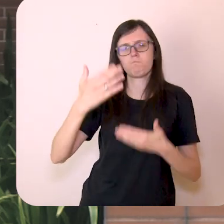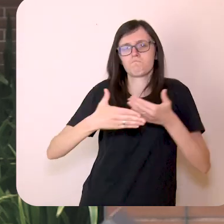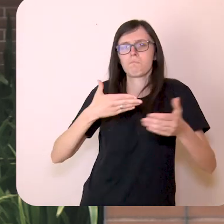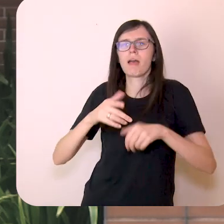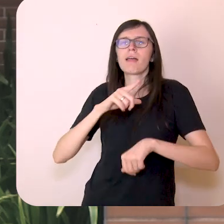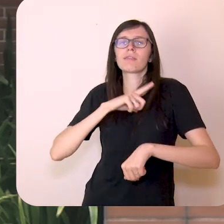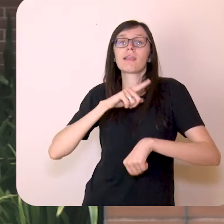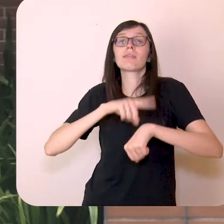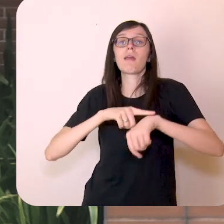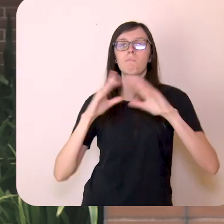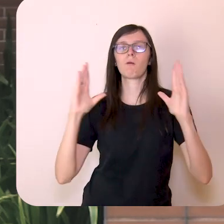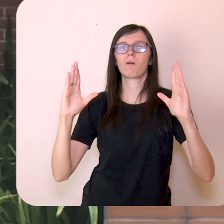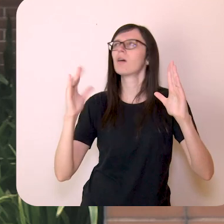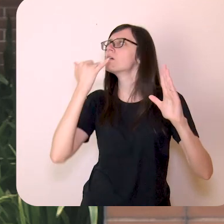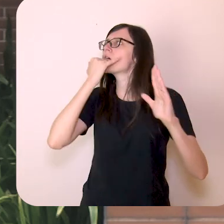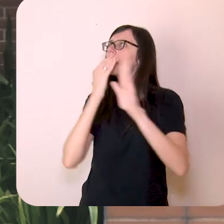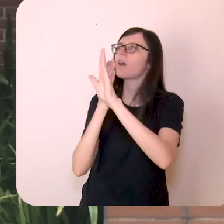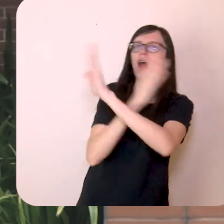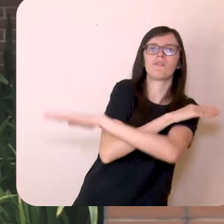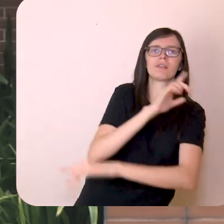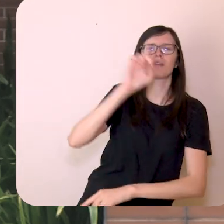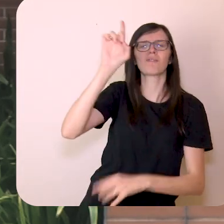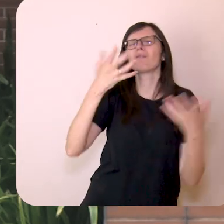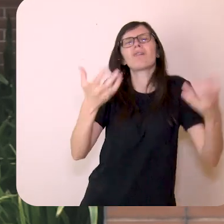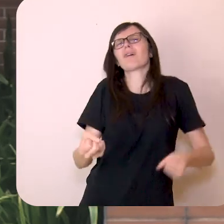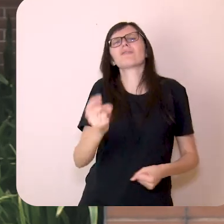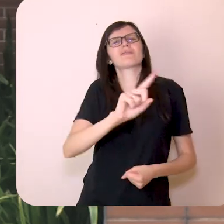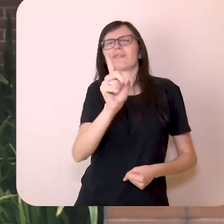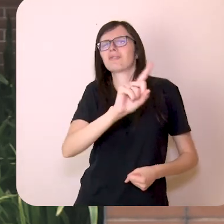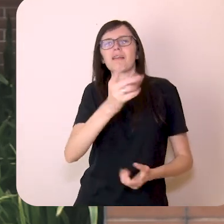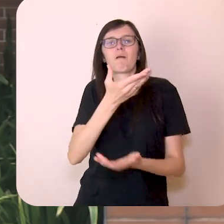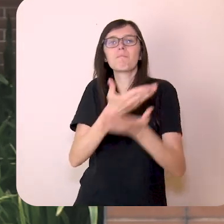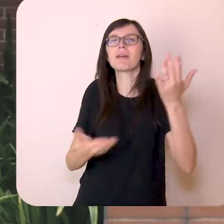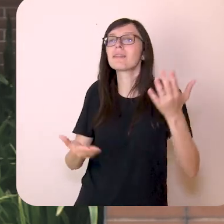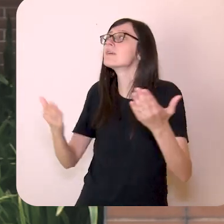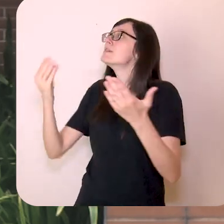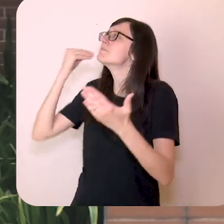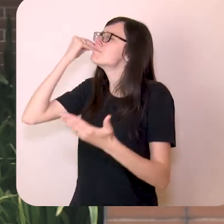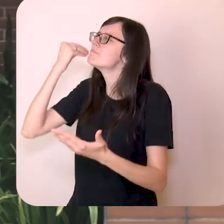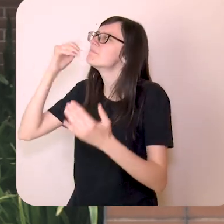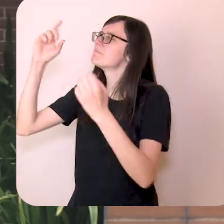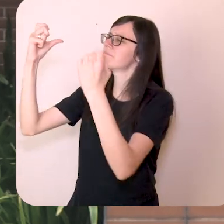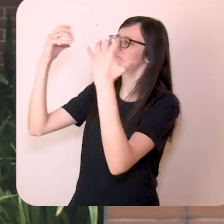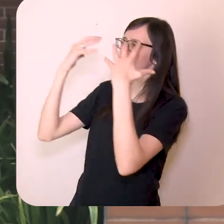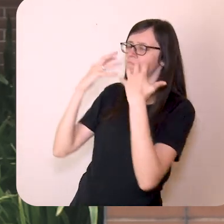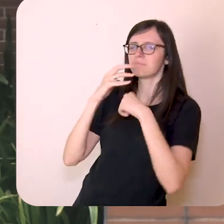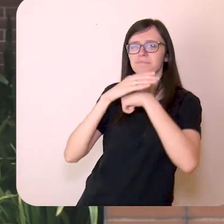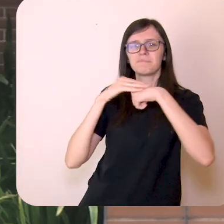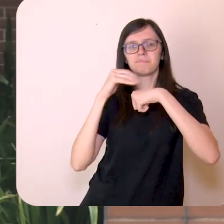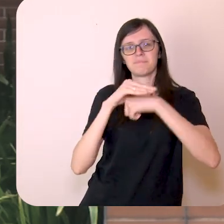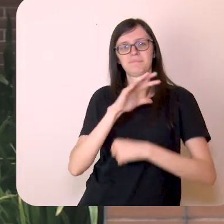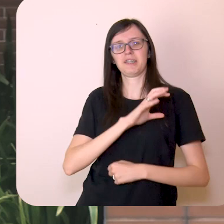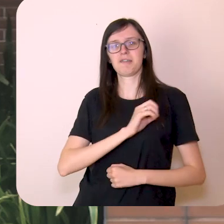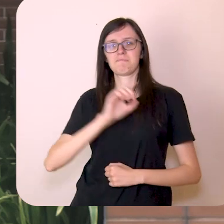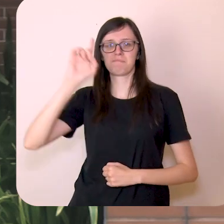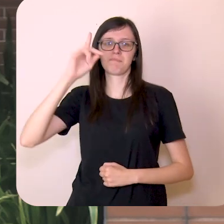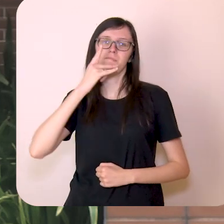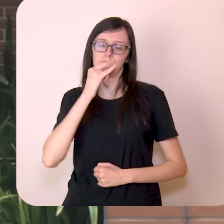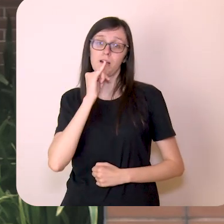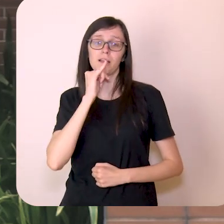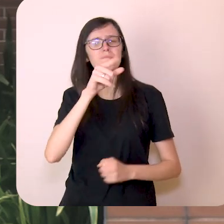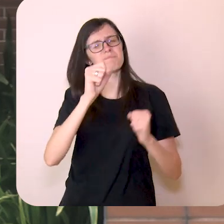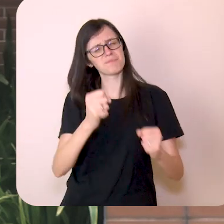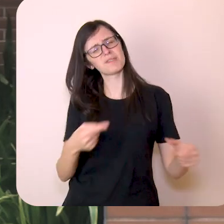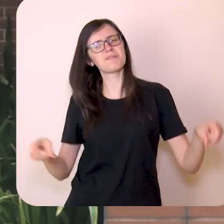durante esse tempo onde você se afastou de Deus Te impeçam de desfrutar do carinho e do amor do